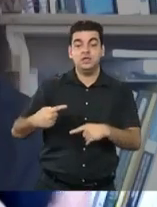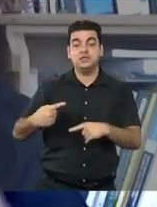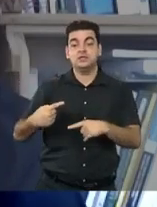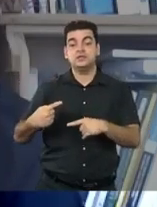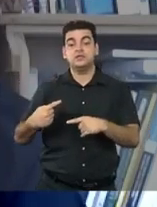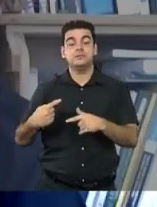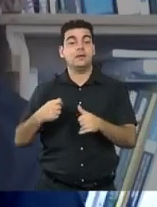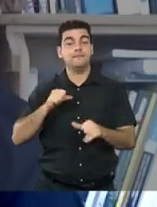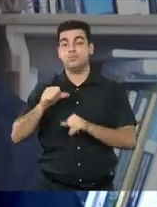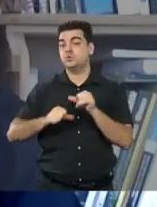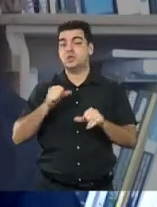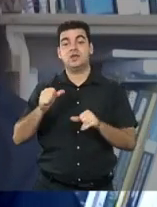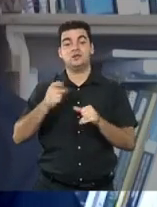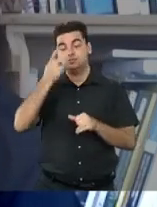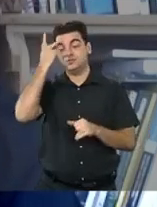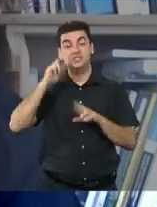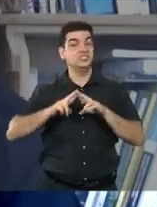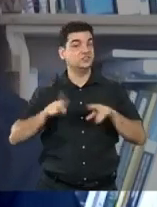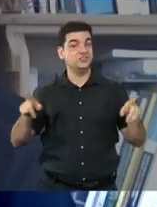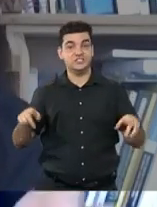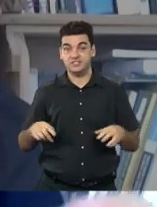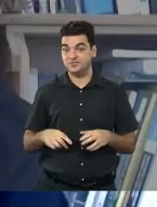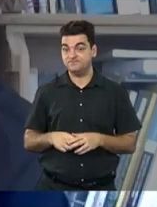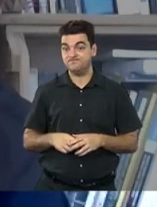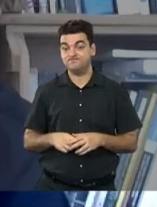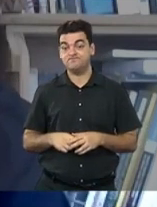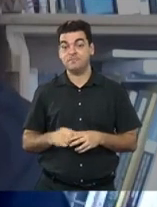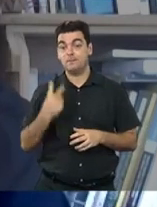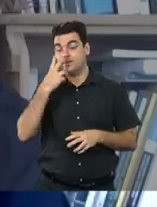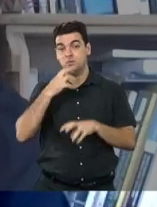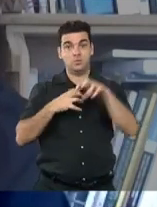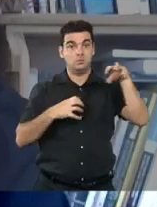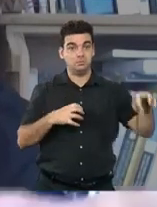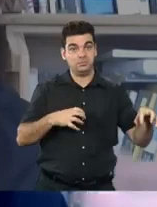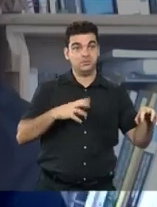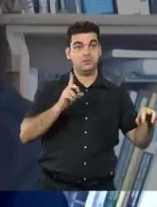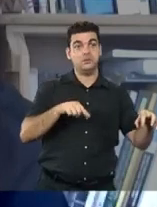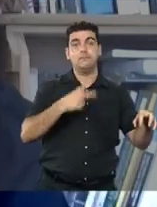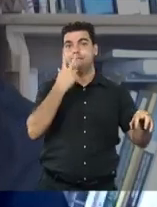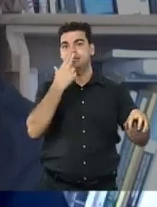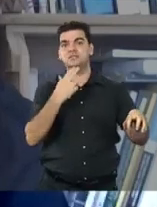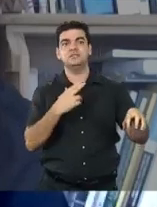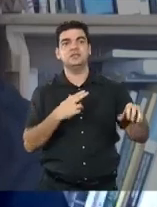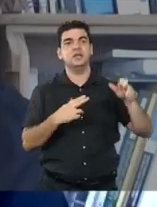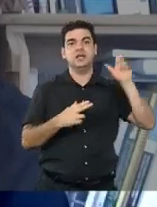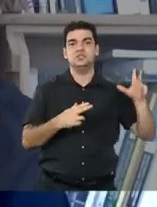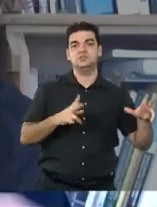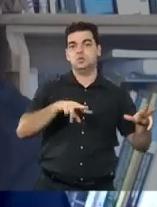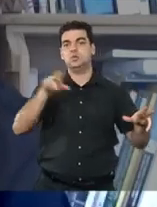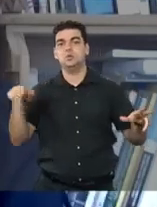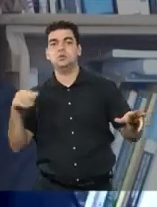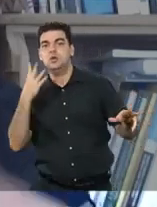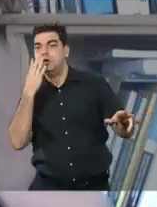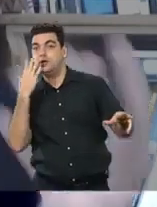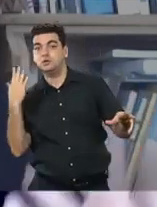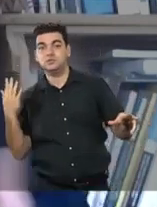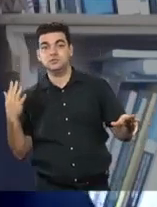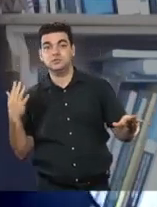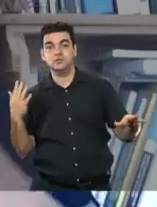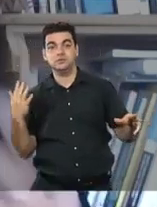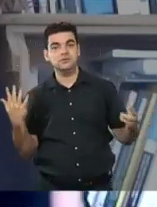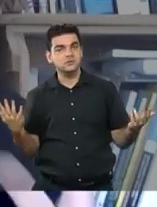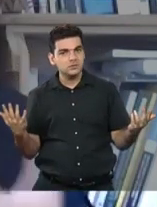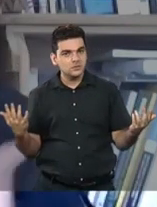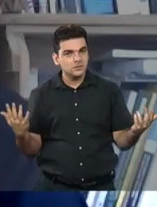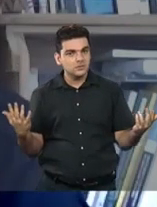apagar a diversidade humana e nos colocar em dois polos, ou no polo azul ou no polo rosa. Só que o ser humano é muito mais